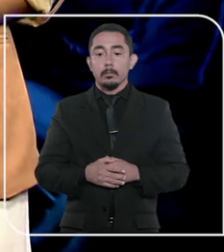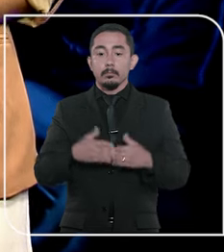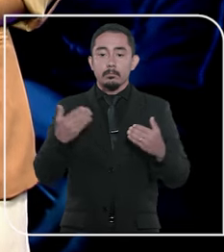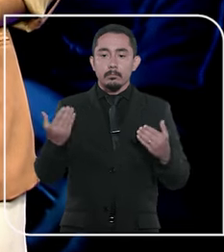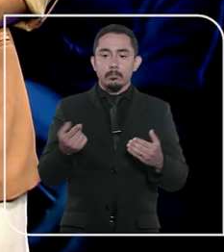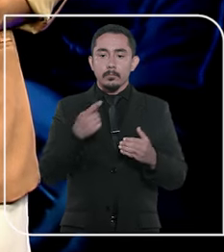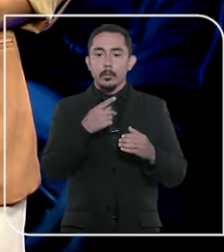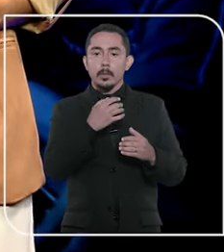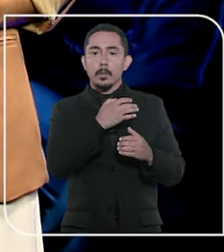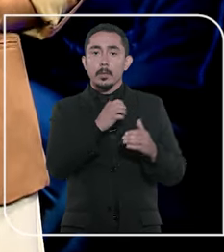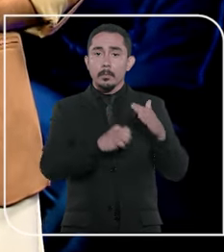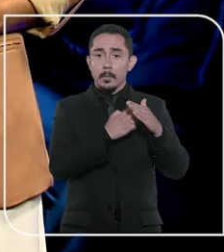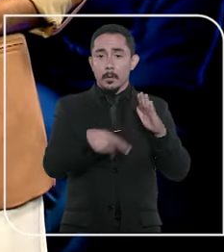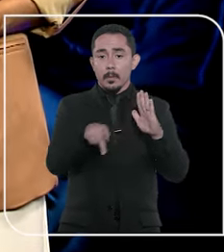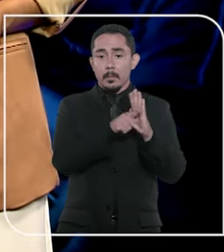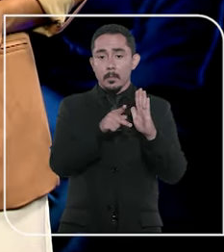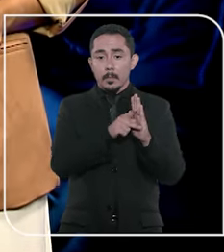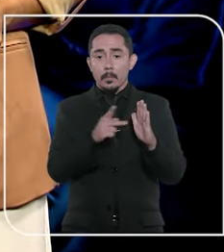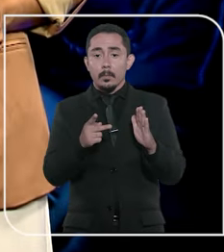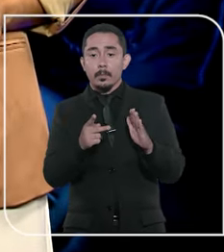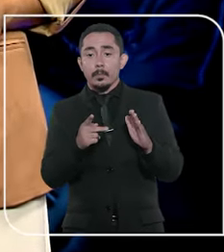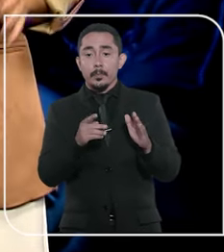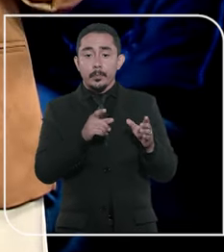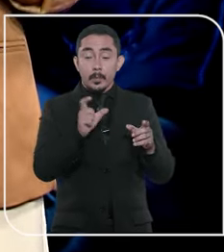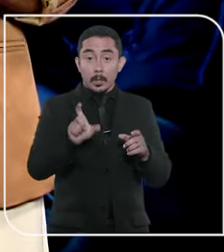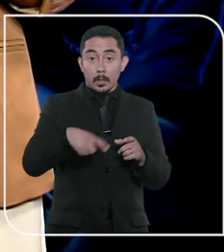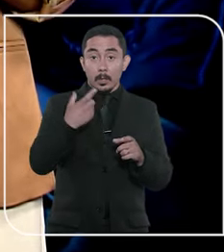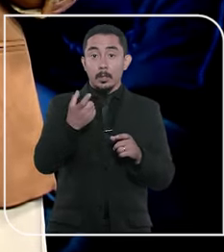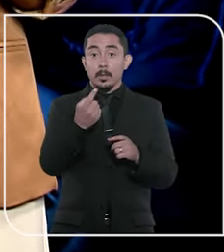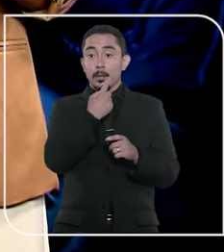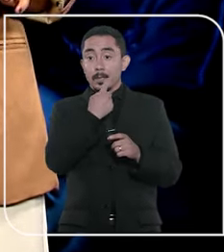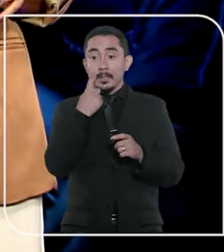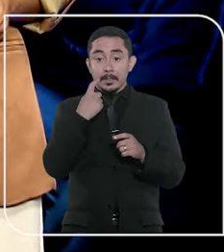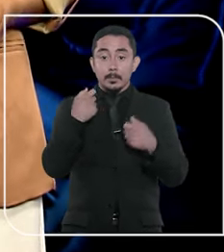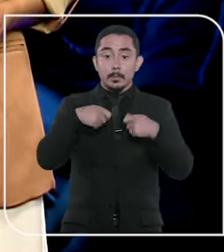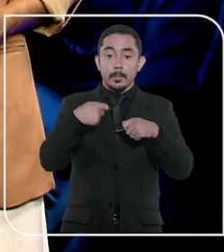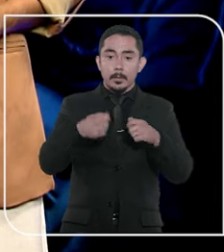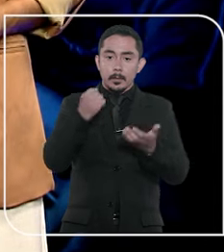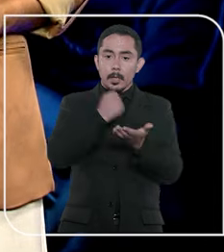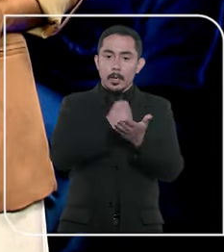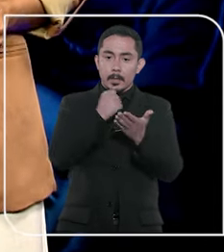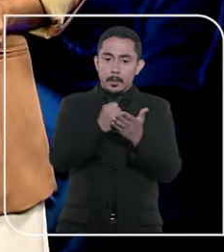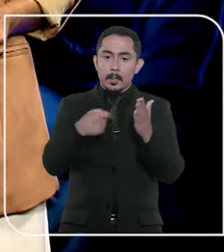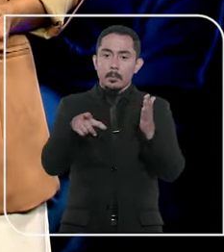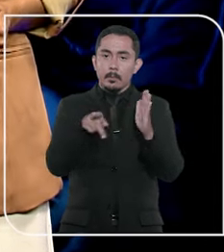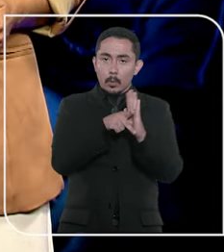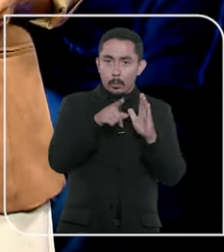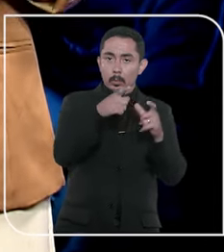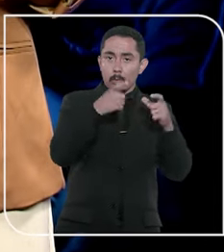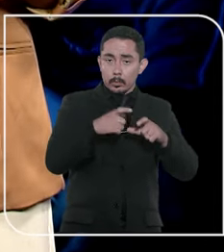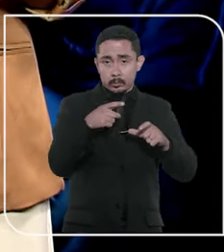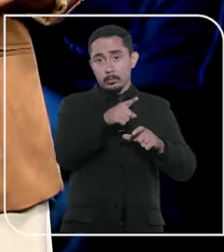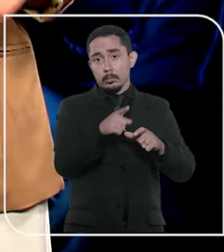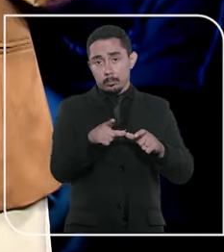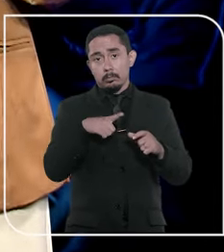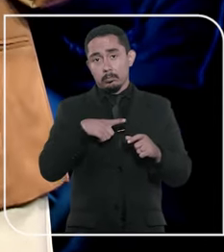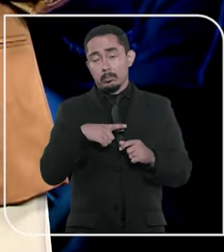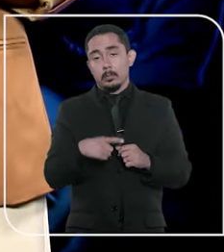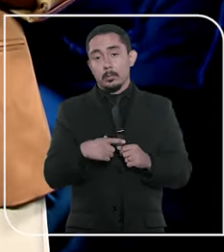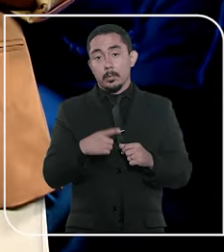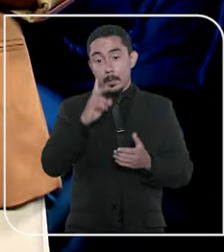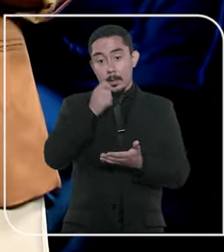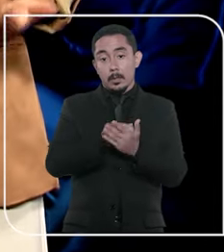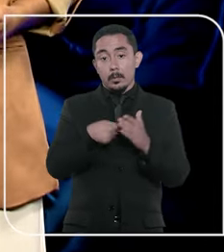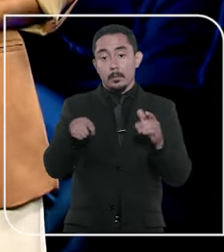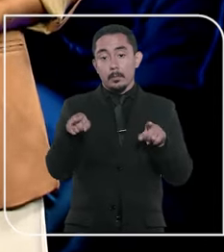A operadora de plano odontológico privado deve se registrar no Conselho Regional de Odontologia da região em que